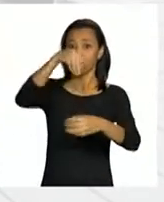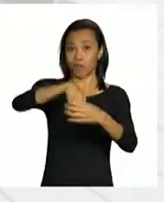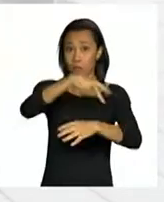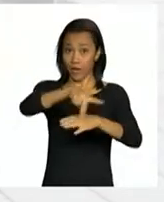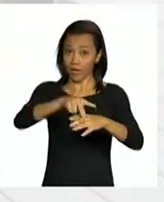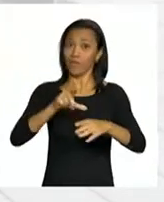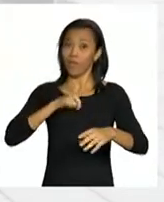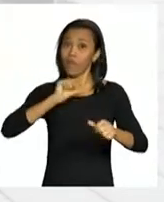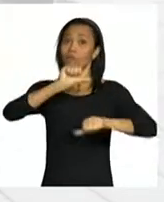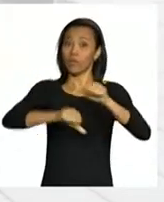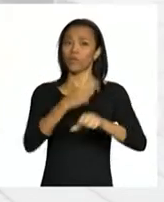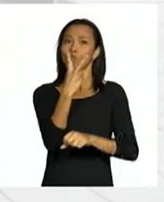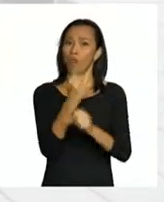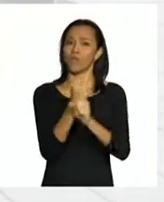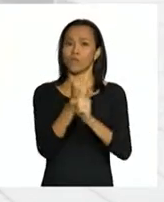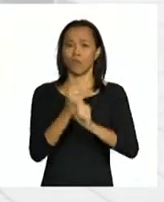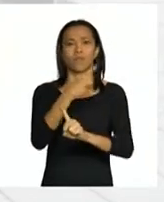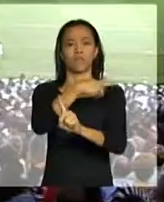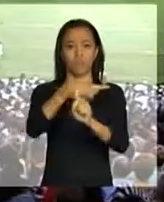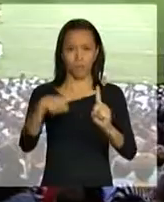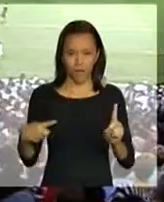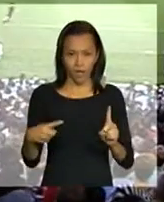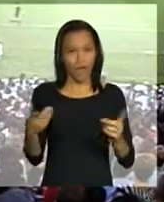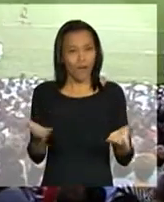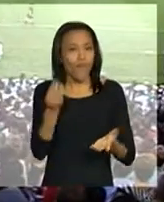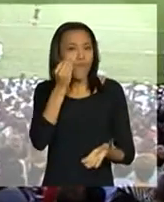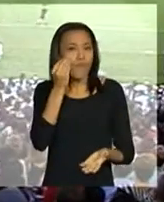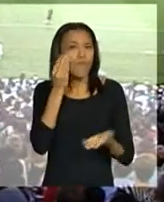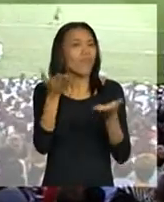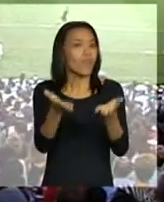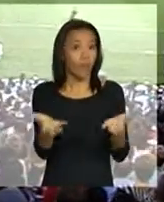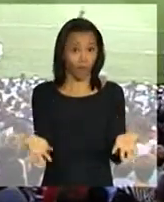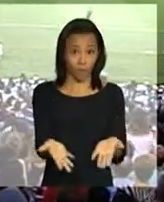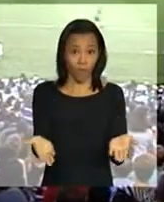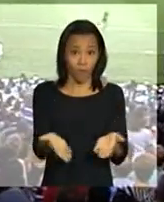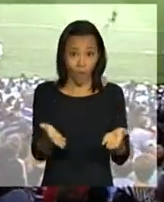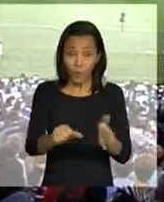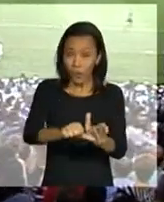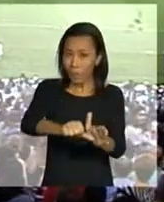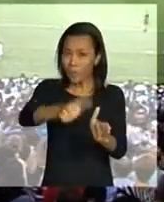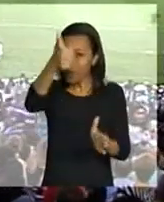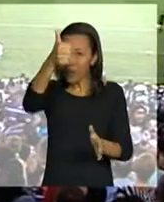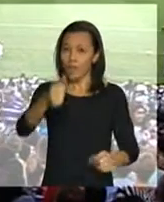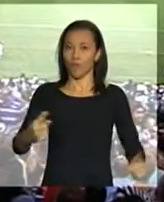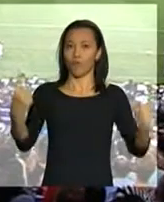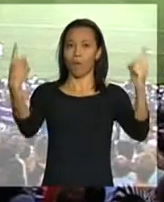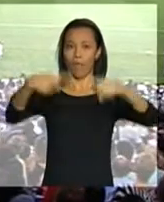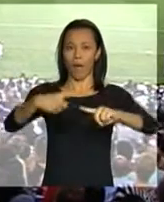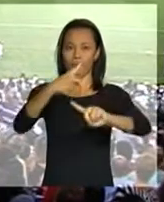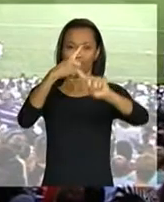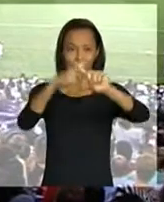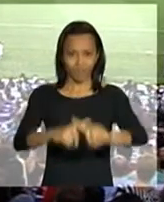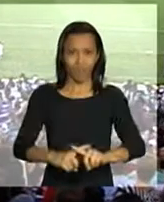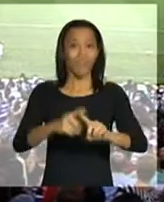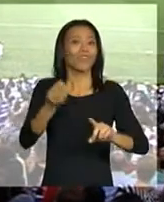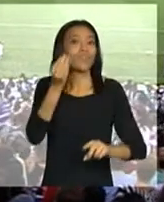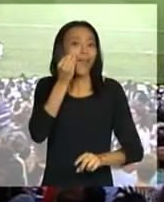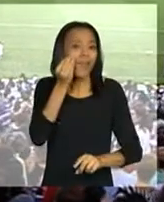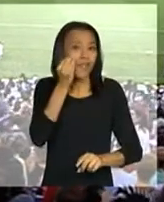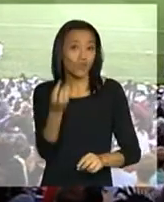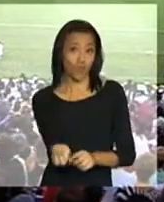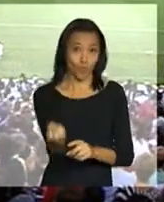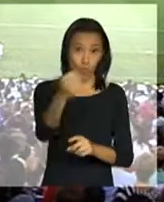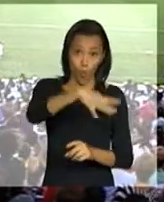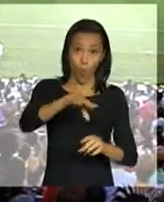reforma durante dois anos e meio. Vamos ver imagens agora do primeiro jogo teste do novo Maracanã.